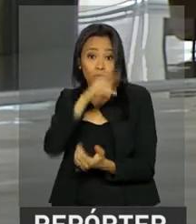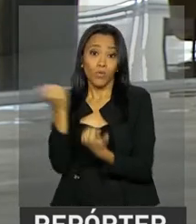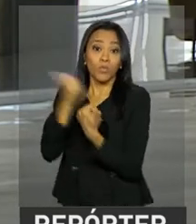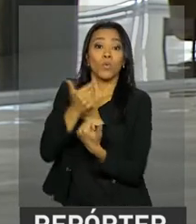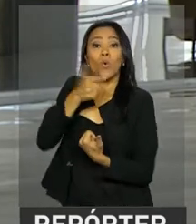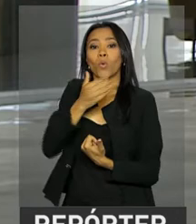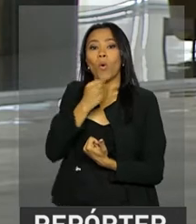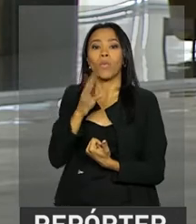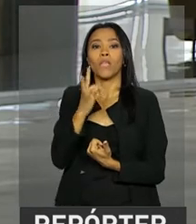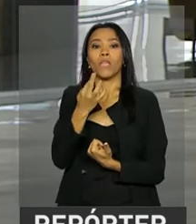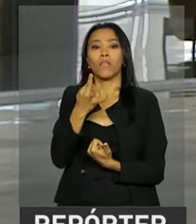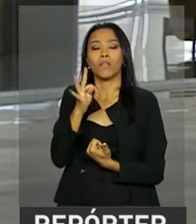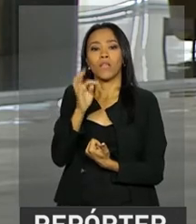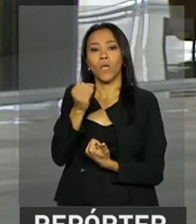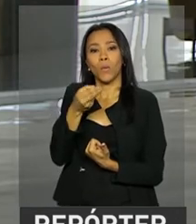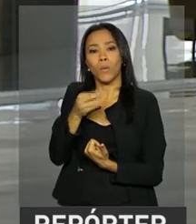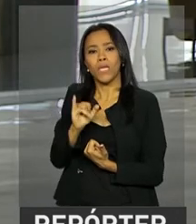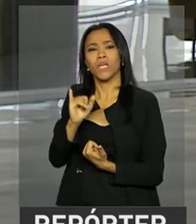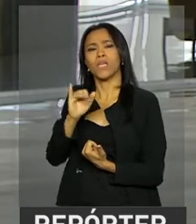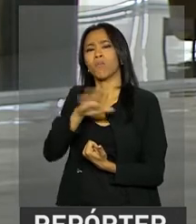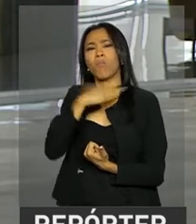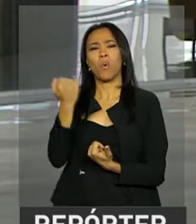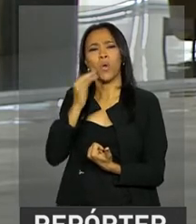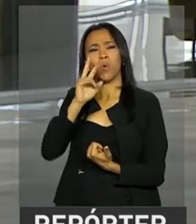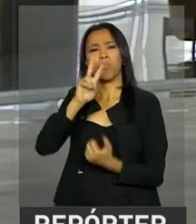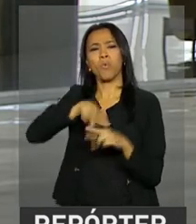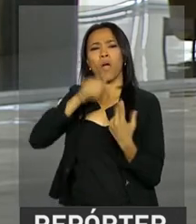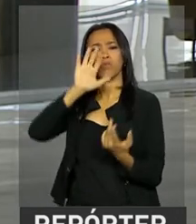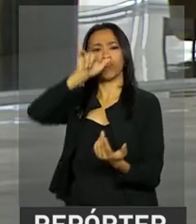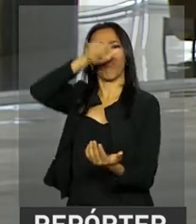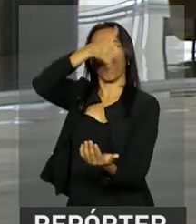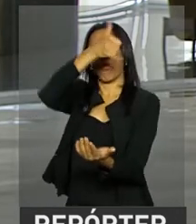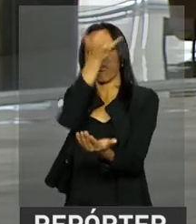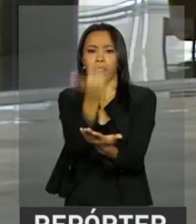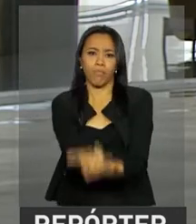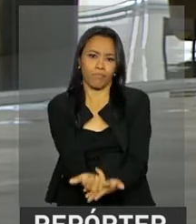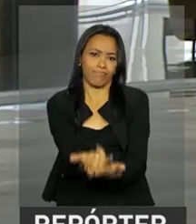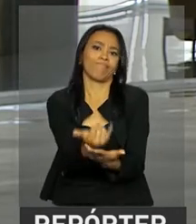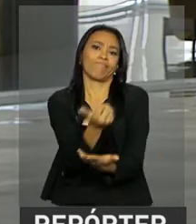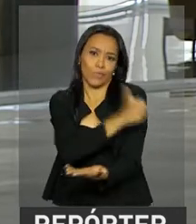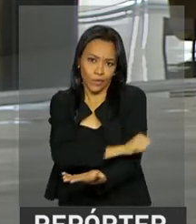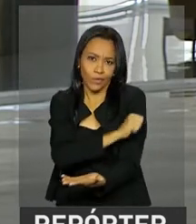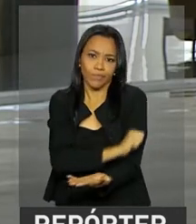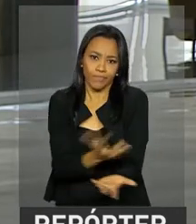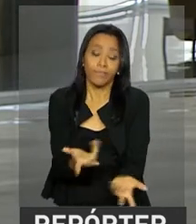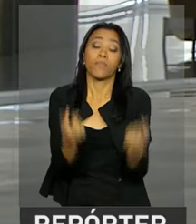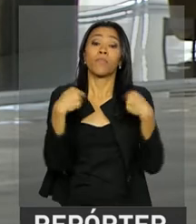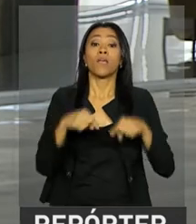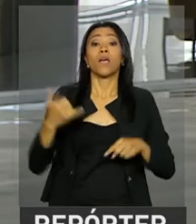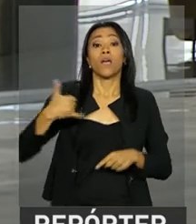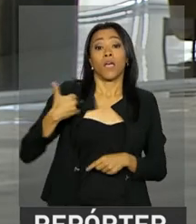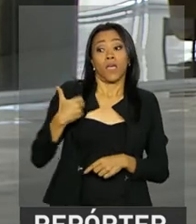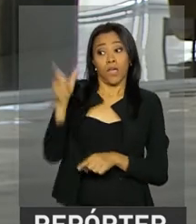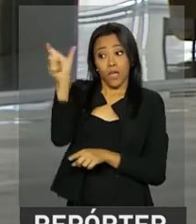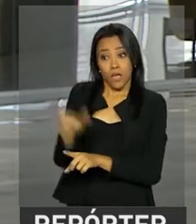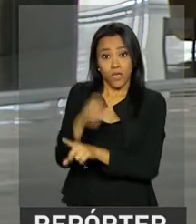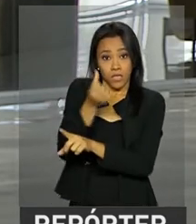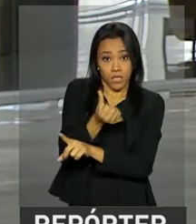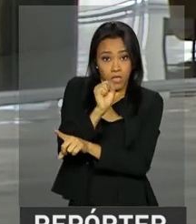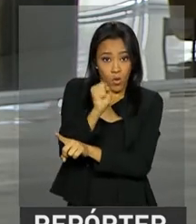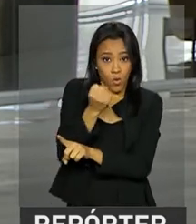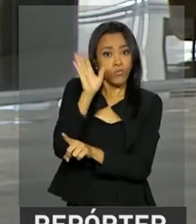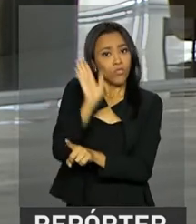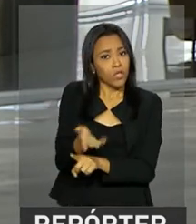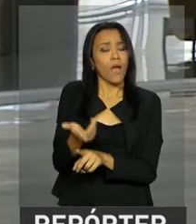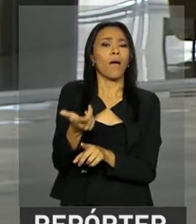em janeiro deste ano em um acidente aéreo no estado do Rio de Janeiro. Osmar Serralho tem 68 anos. Ele já foi